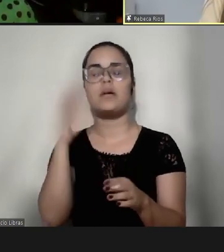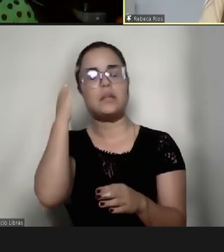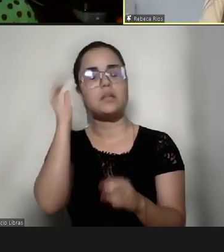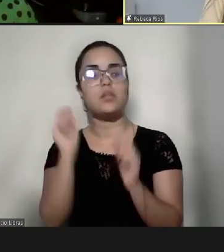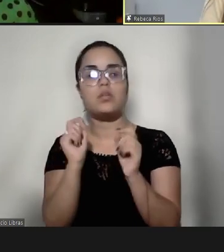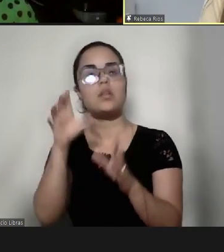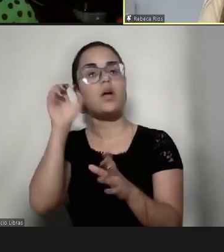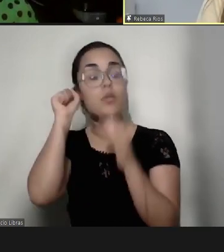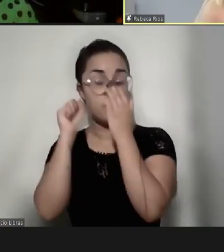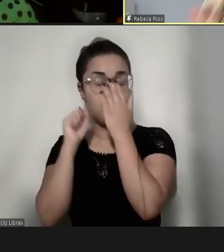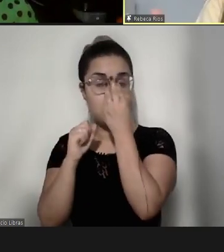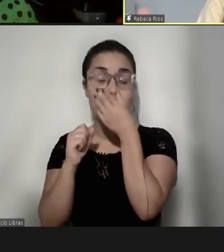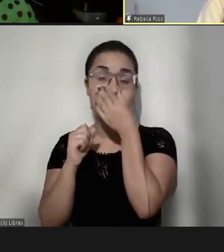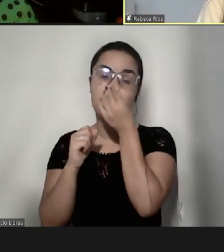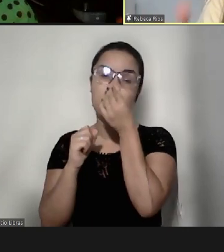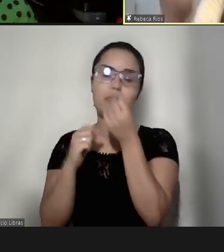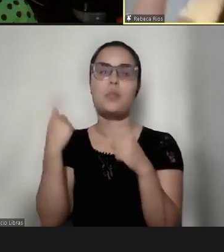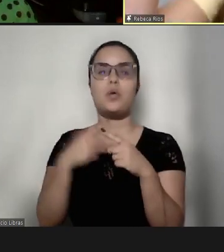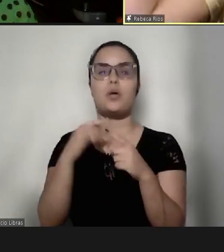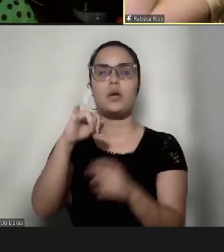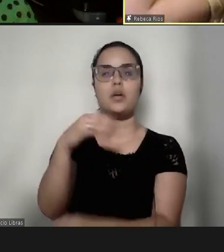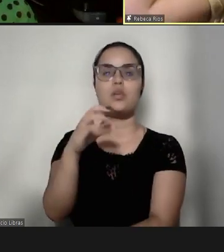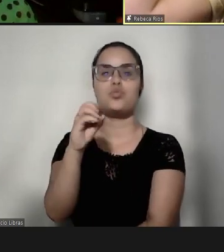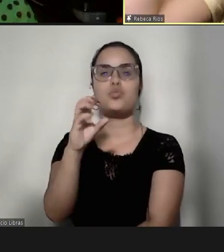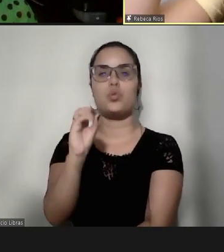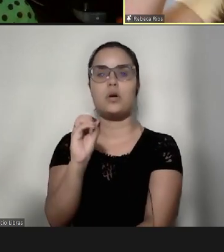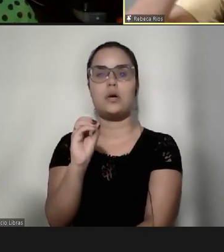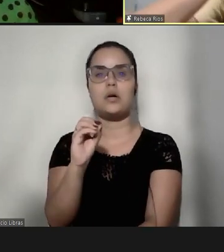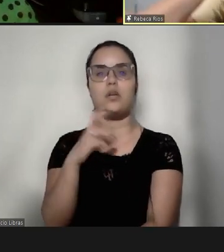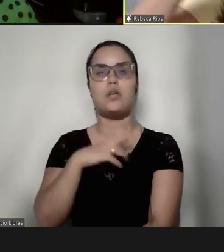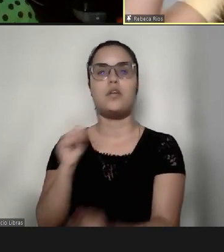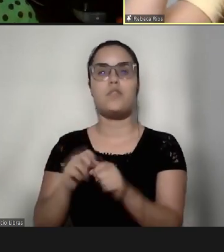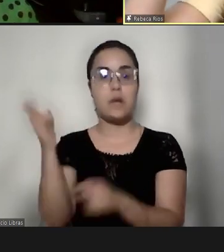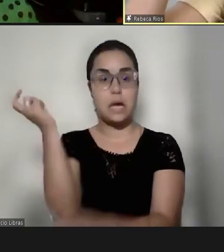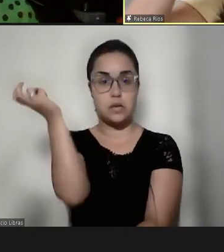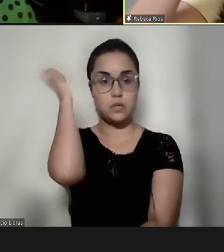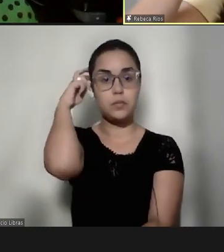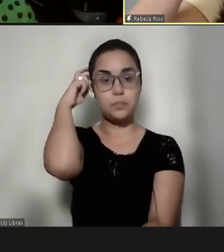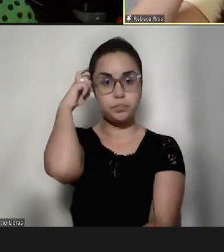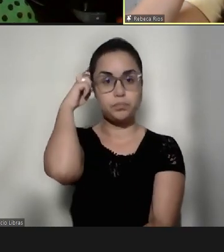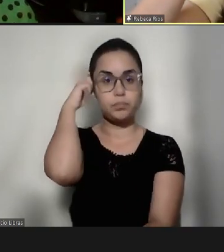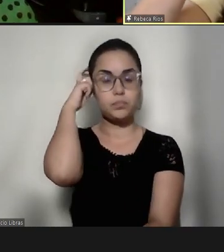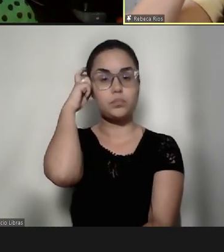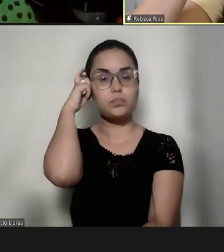ouvindo, porque o João fez a cirurgia de implante coclear, né, gente, que dá